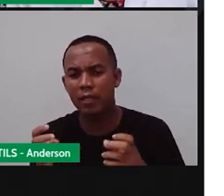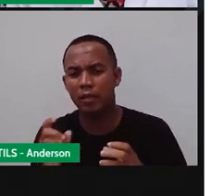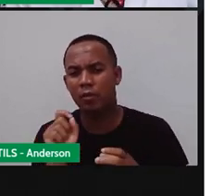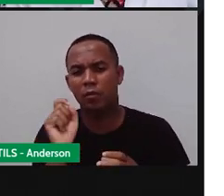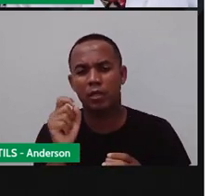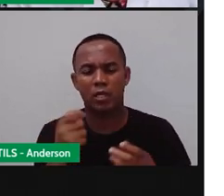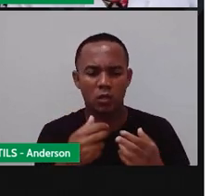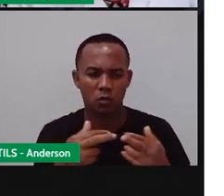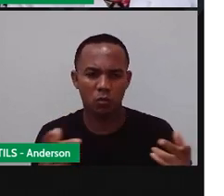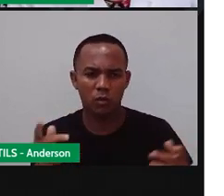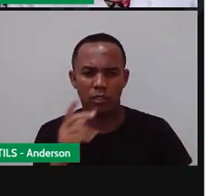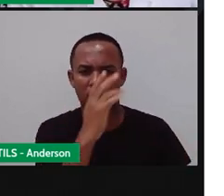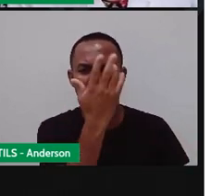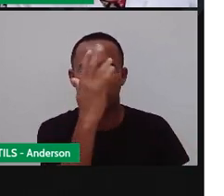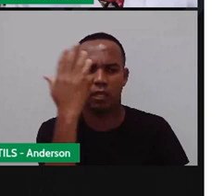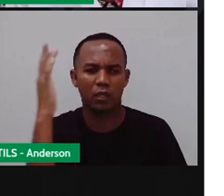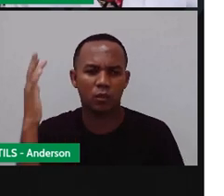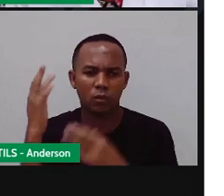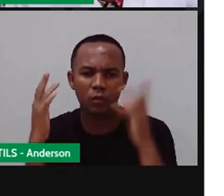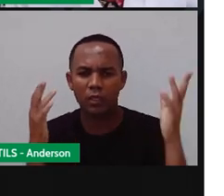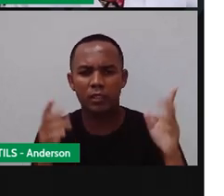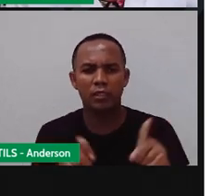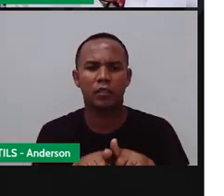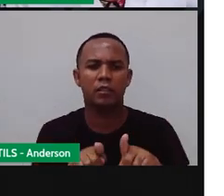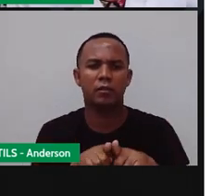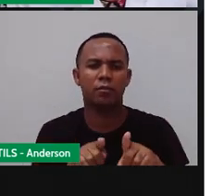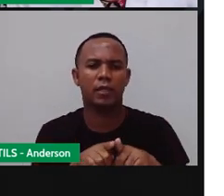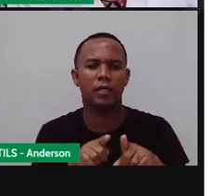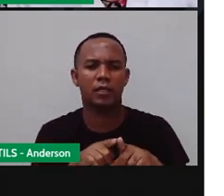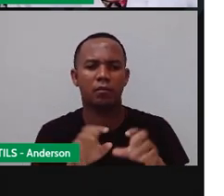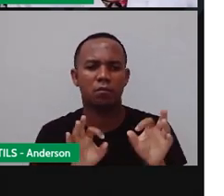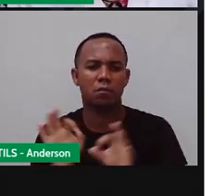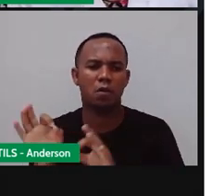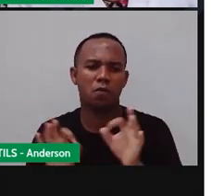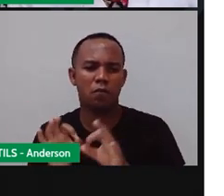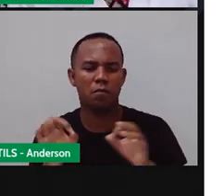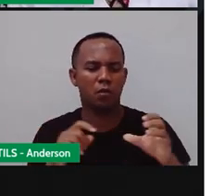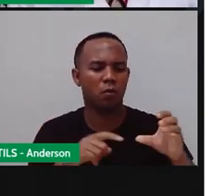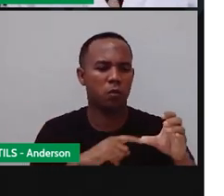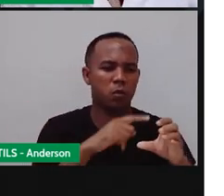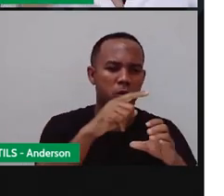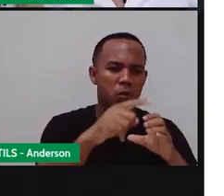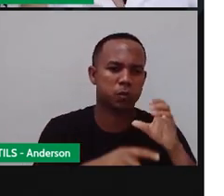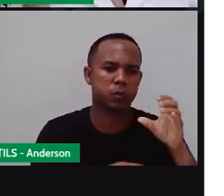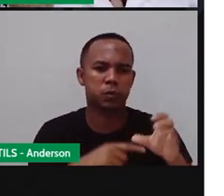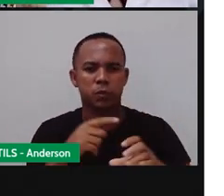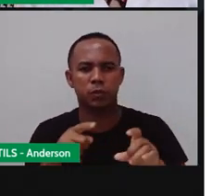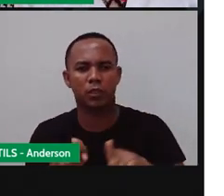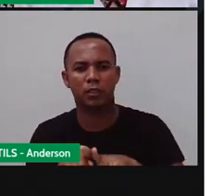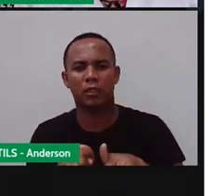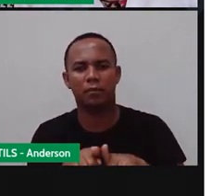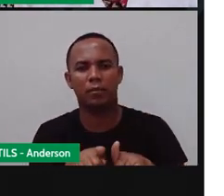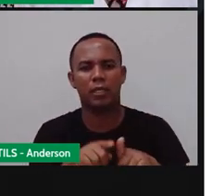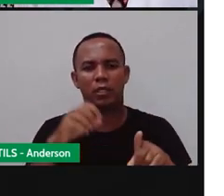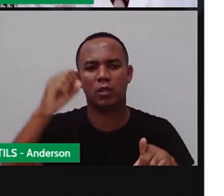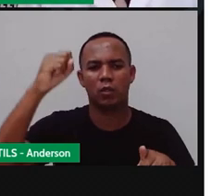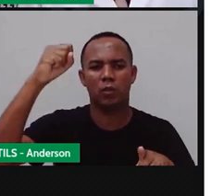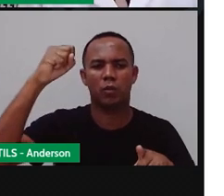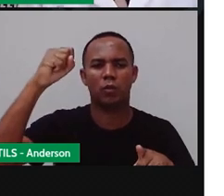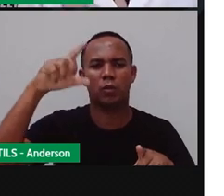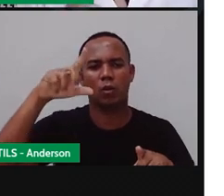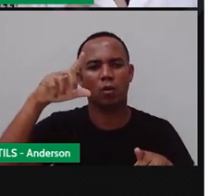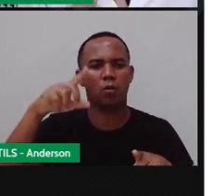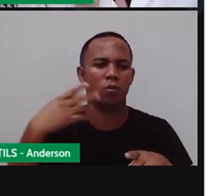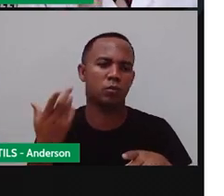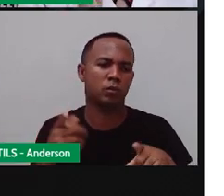natureza. Como a movimentação dos corpos celestes que se repete em ciclos constantes. Que é a situação do Sol, a